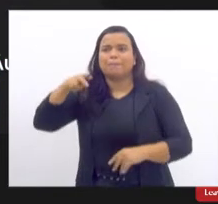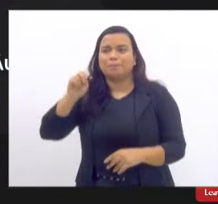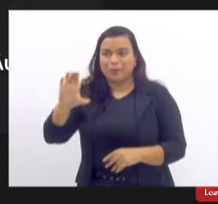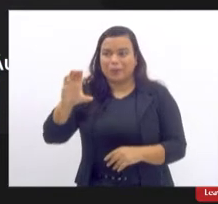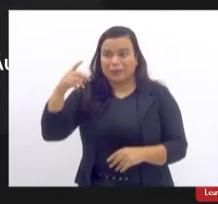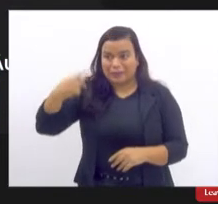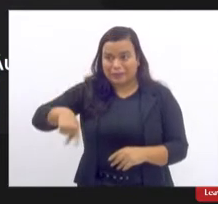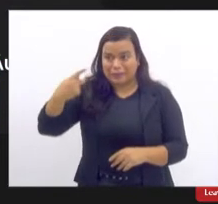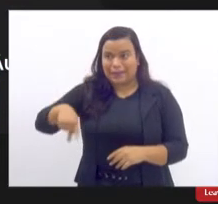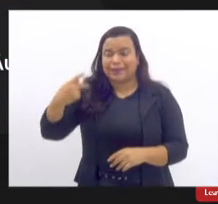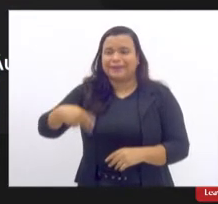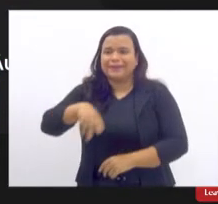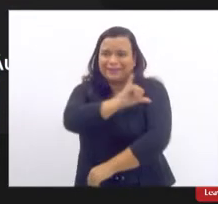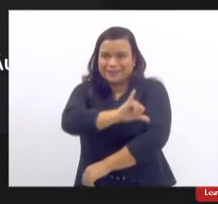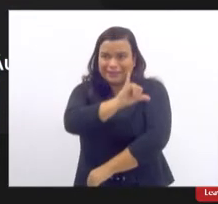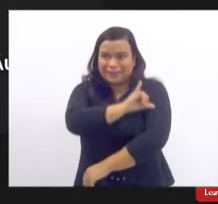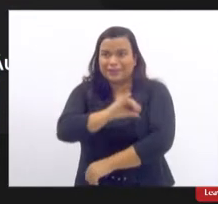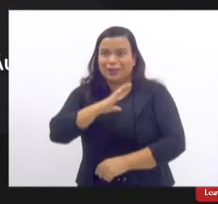Boa tarde, Joana.